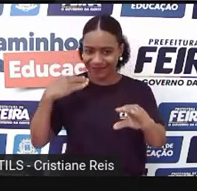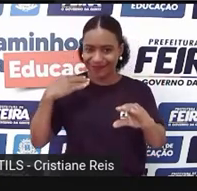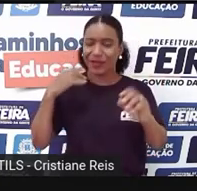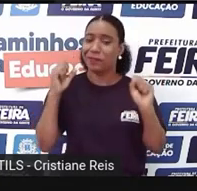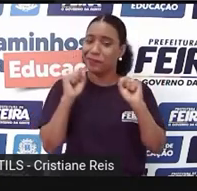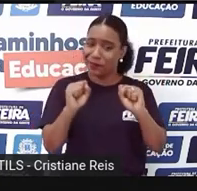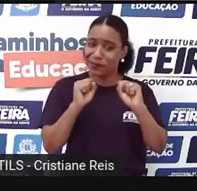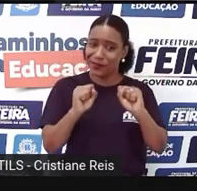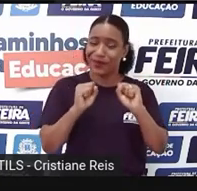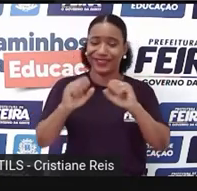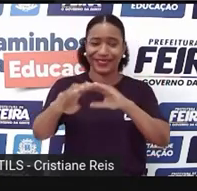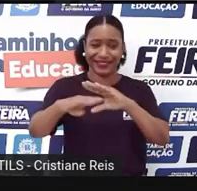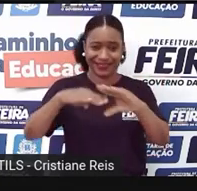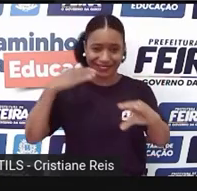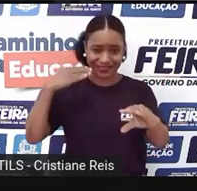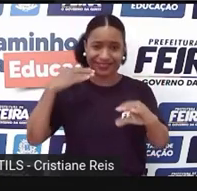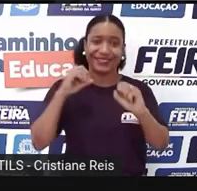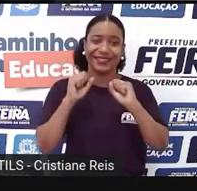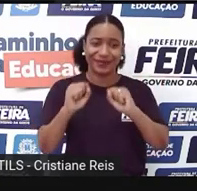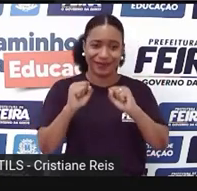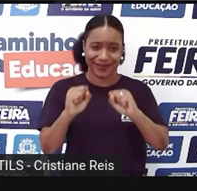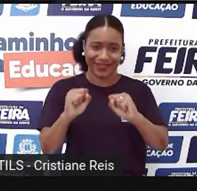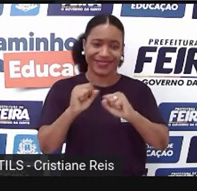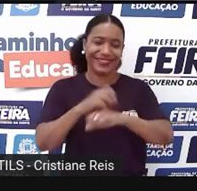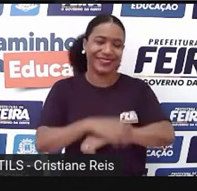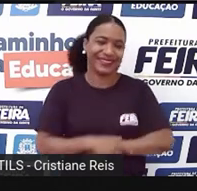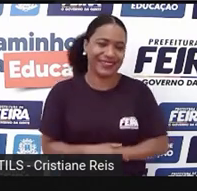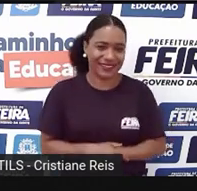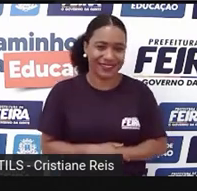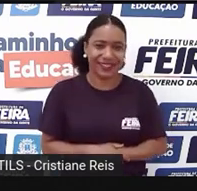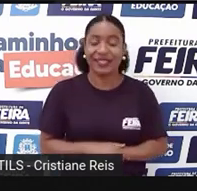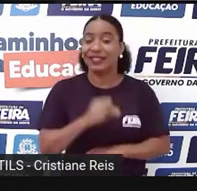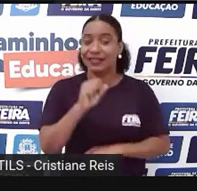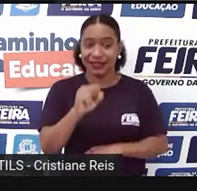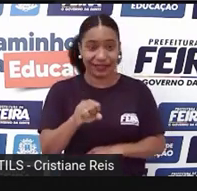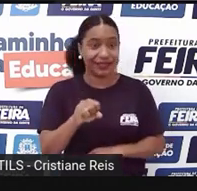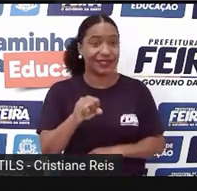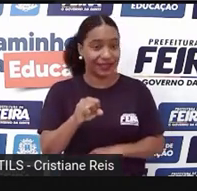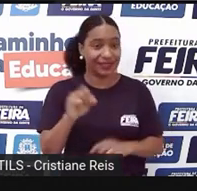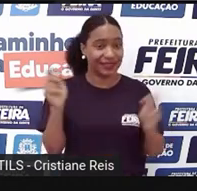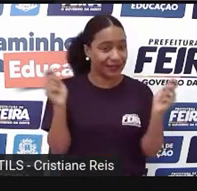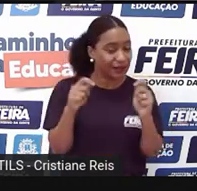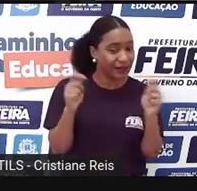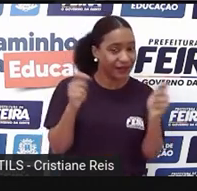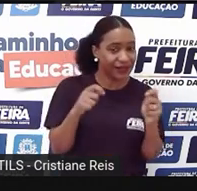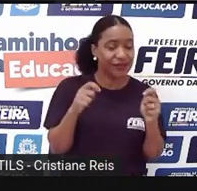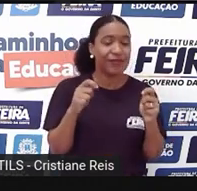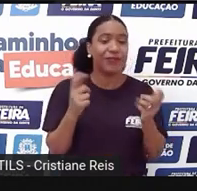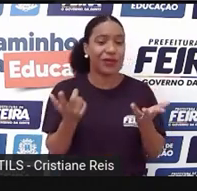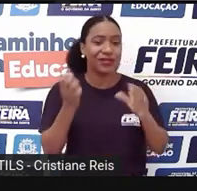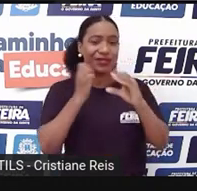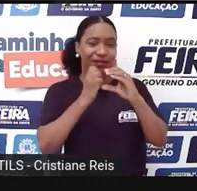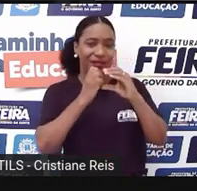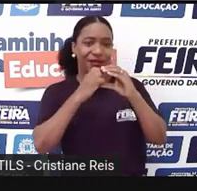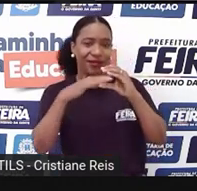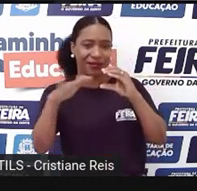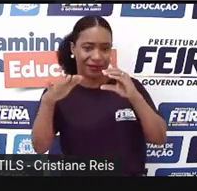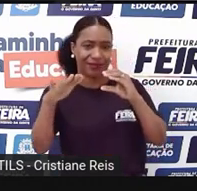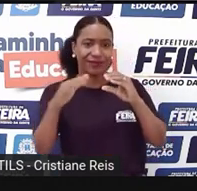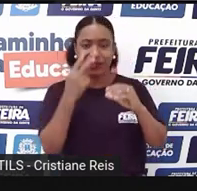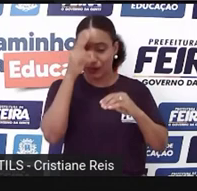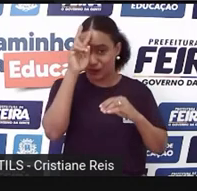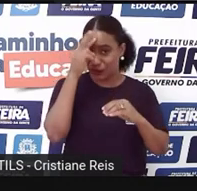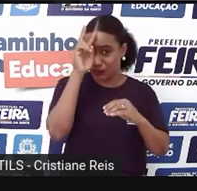compartilhar A sua experiência Conosco Se você puder Envie para o nosso e-mail A